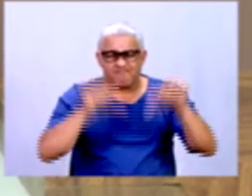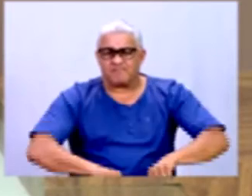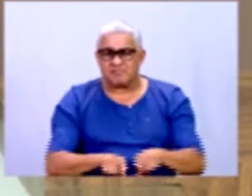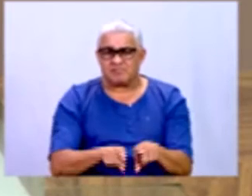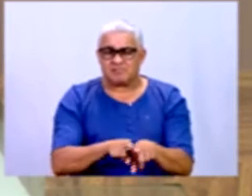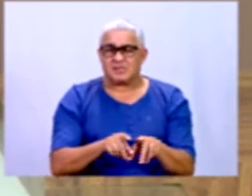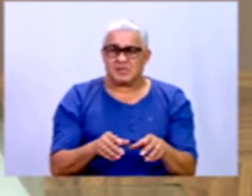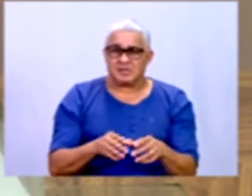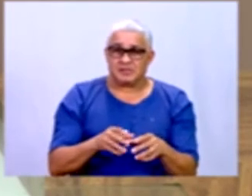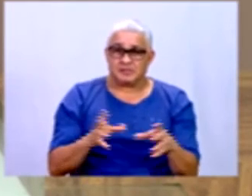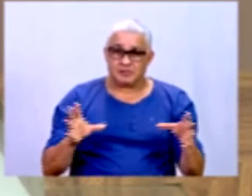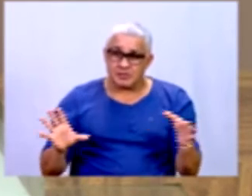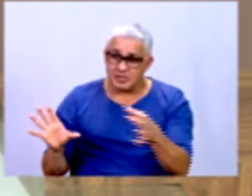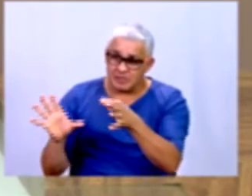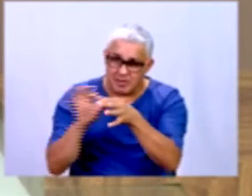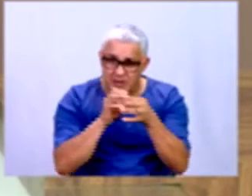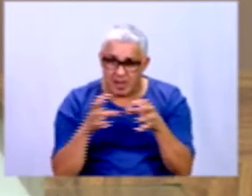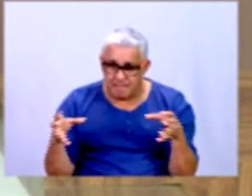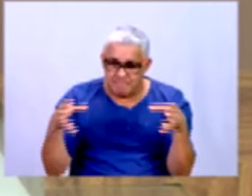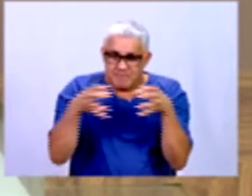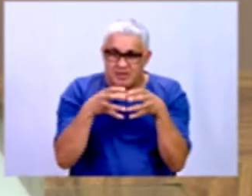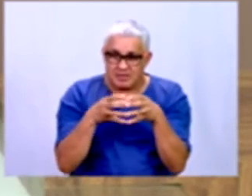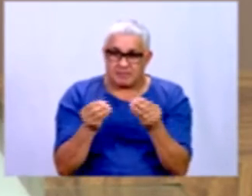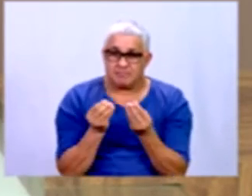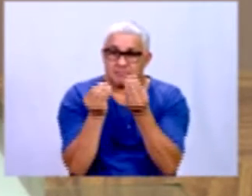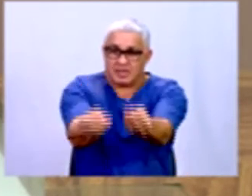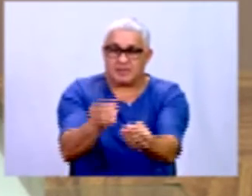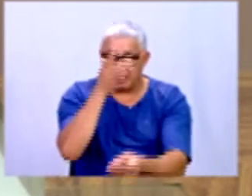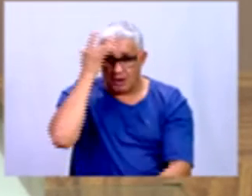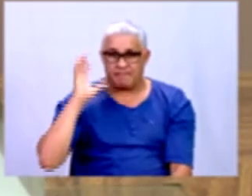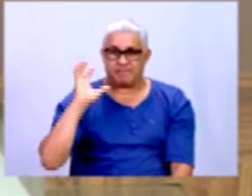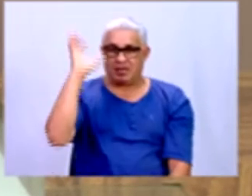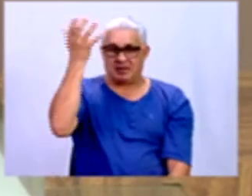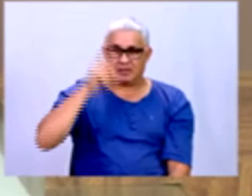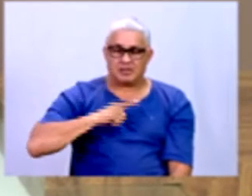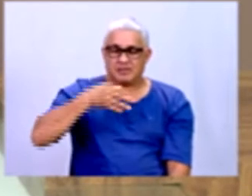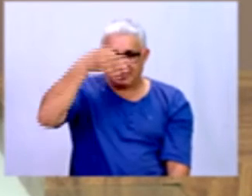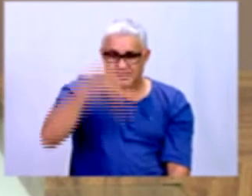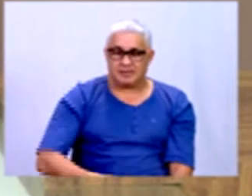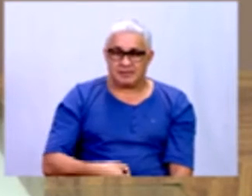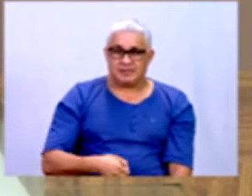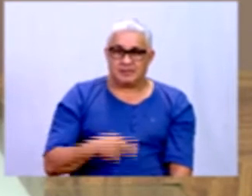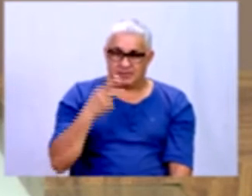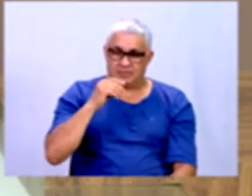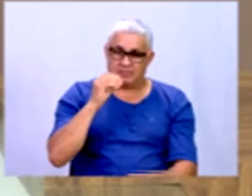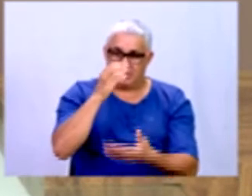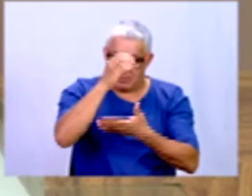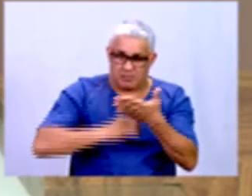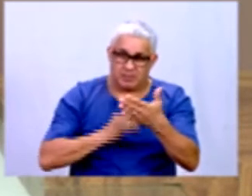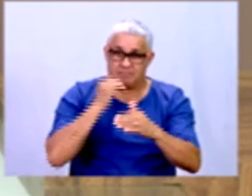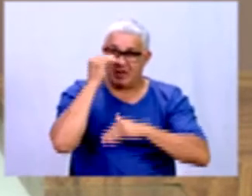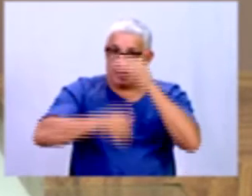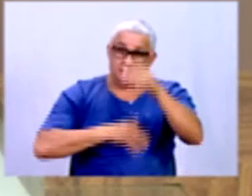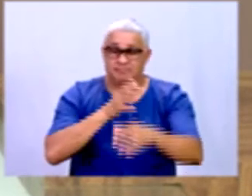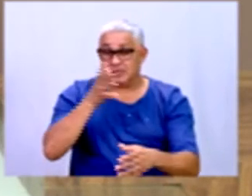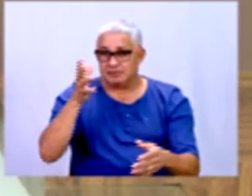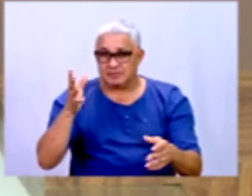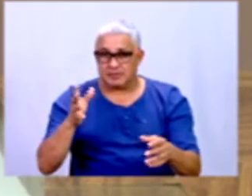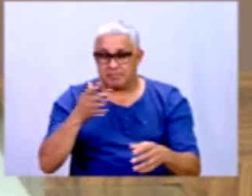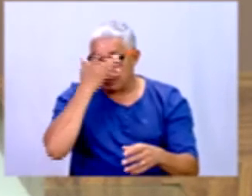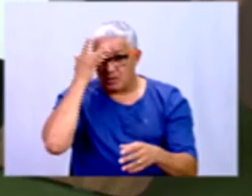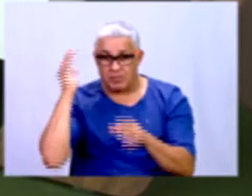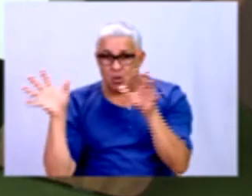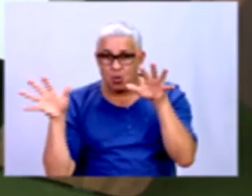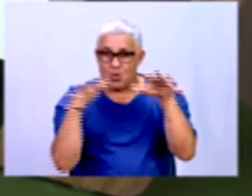Traga esse conjunto de informações e leve para a pessoa tomar decisão, que eu tenho certeza que isso vai enriquecer muito o seu currículo e as pessoas vão olhar para você com outros